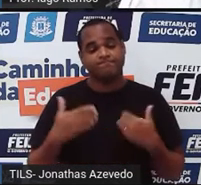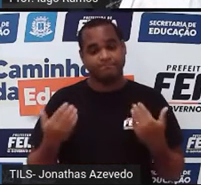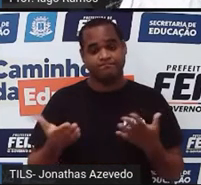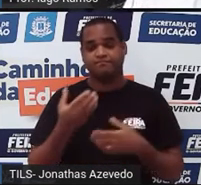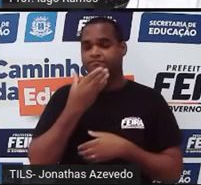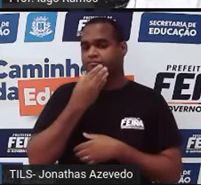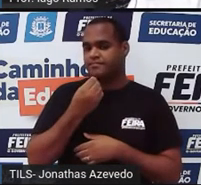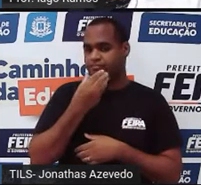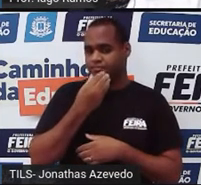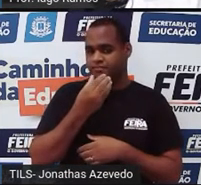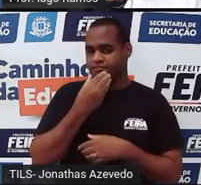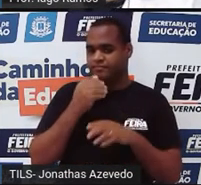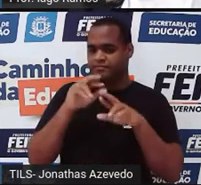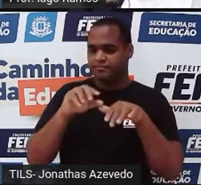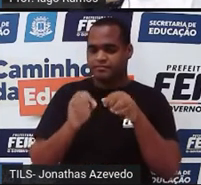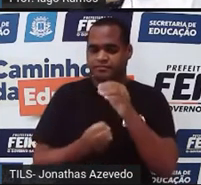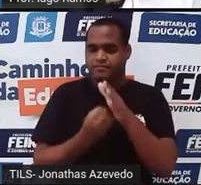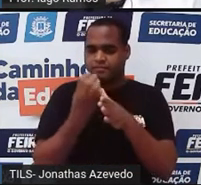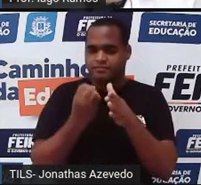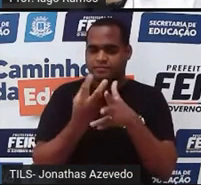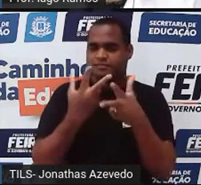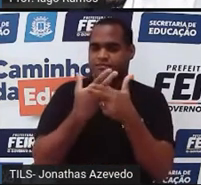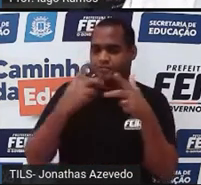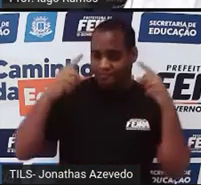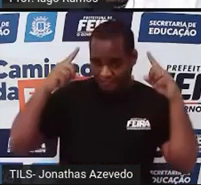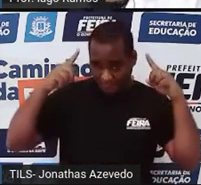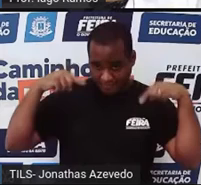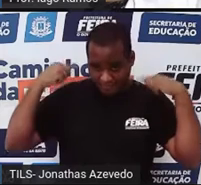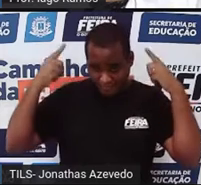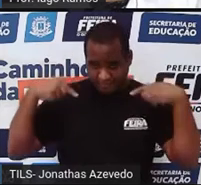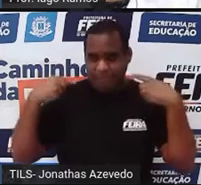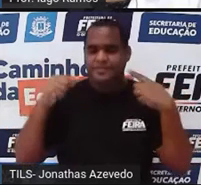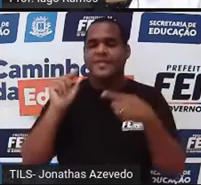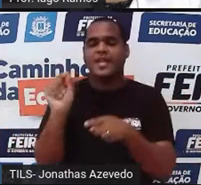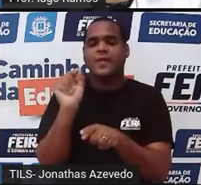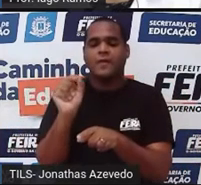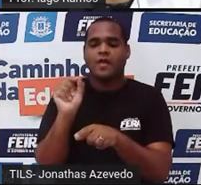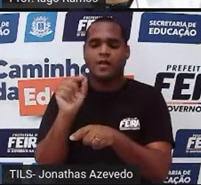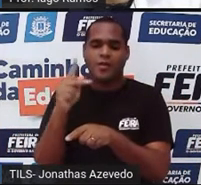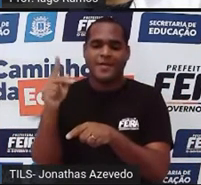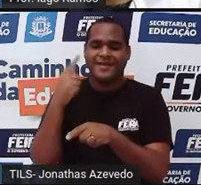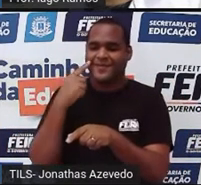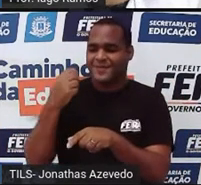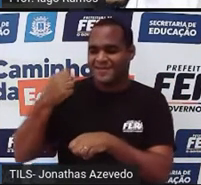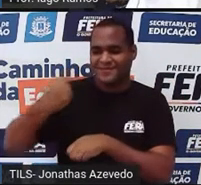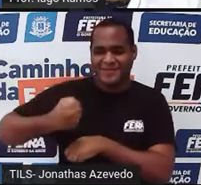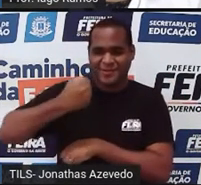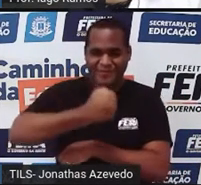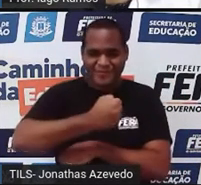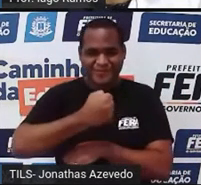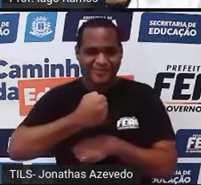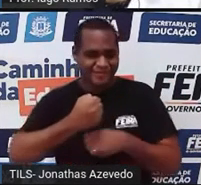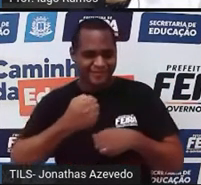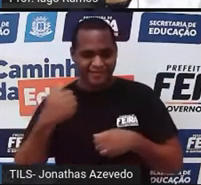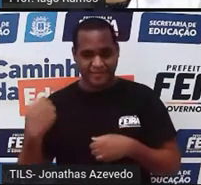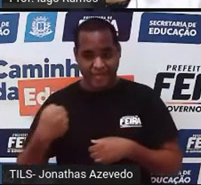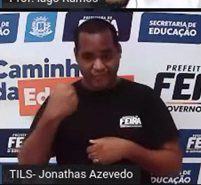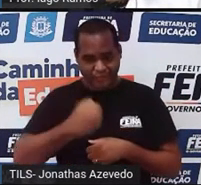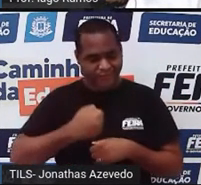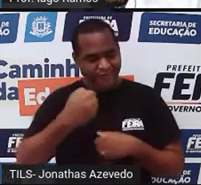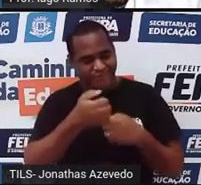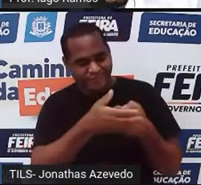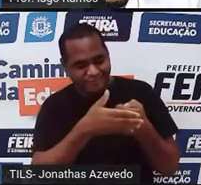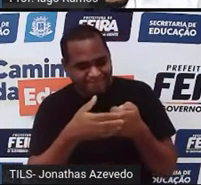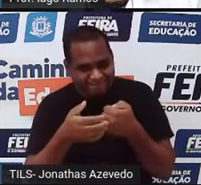homens, né, que criavam essas ovelhas eram chamados de pastores, tá bom? E